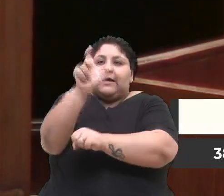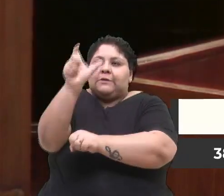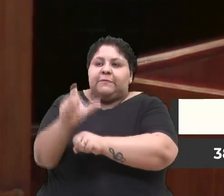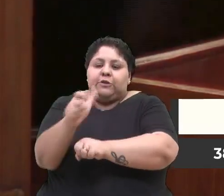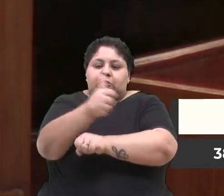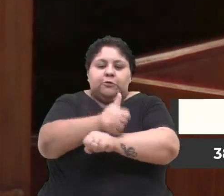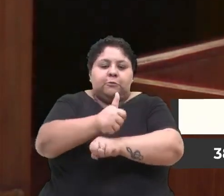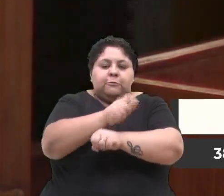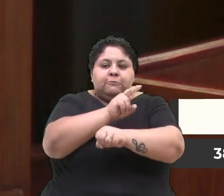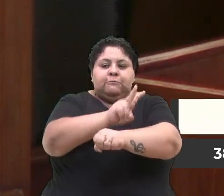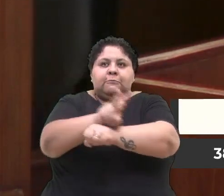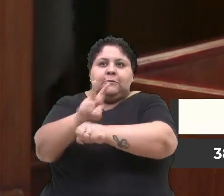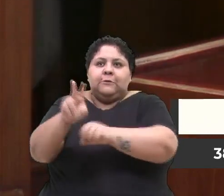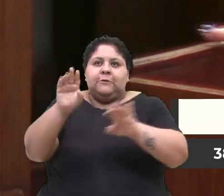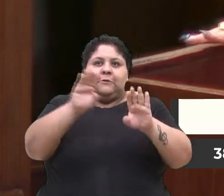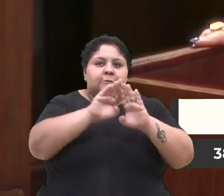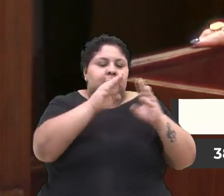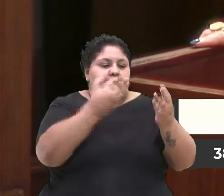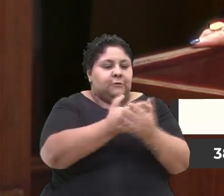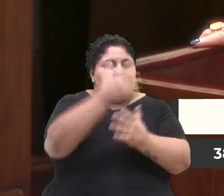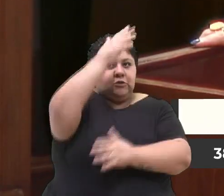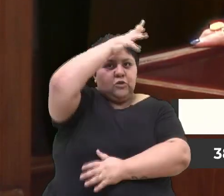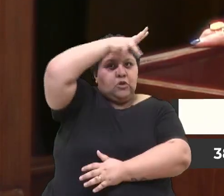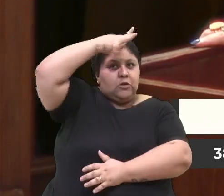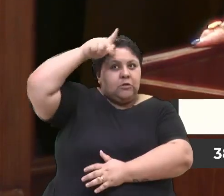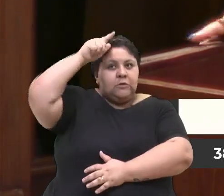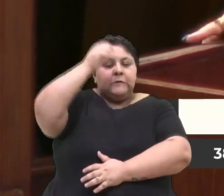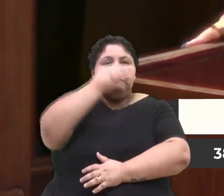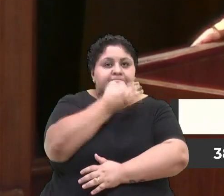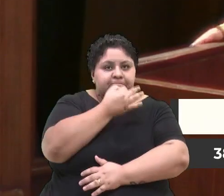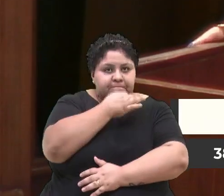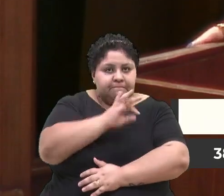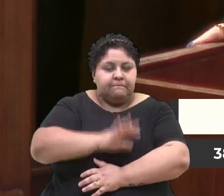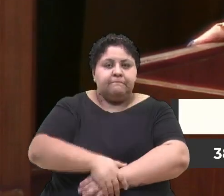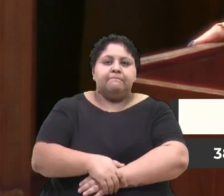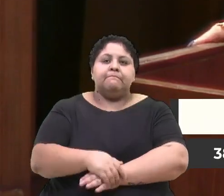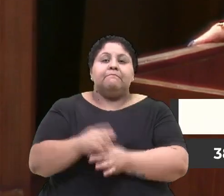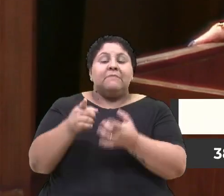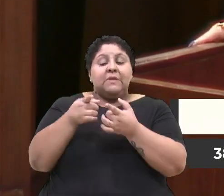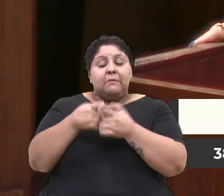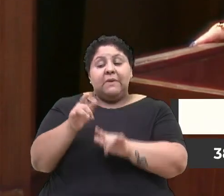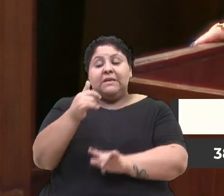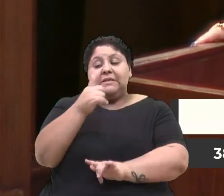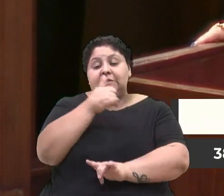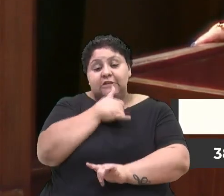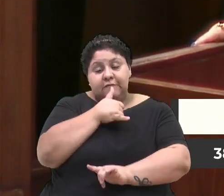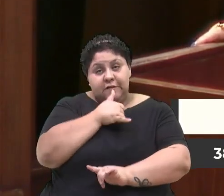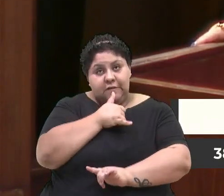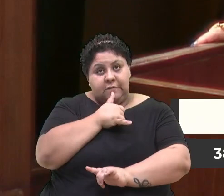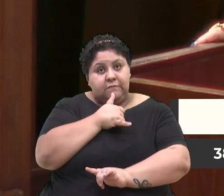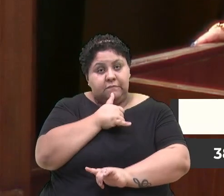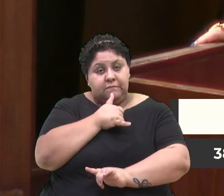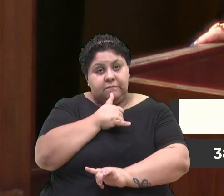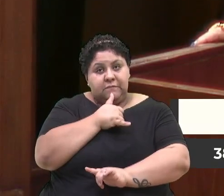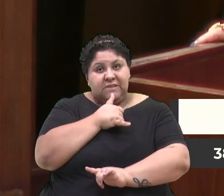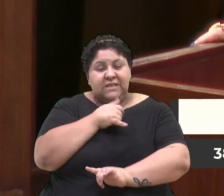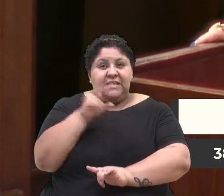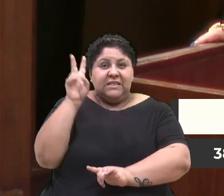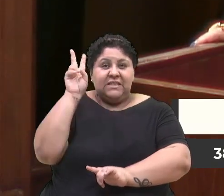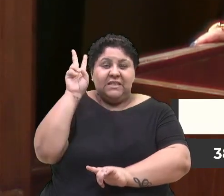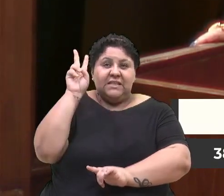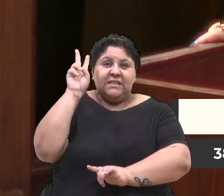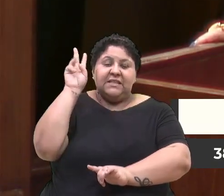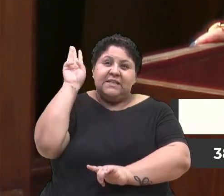das escolas municipais de Caxias do Sul. Mas, infelizmente, na terça-feira, dia